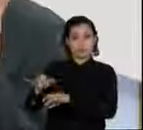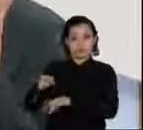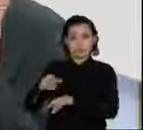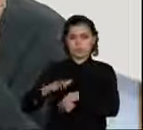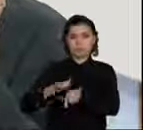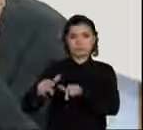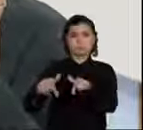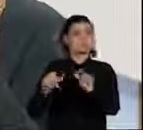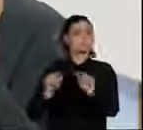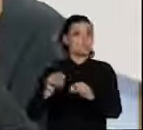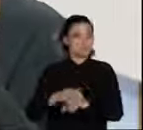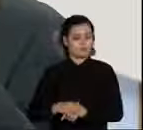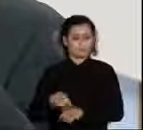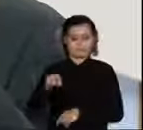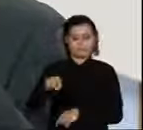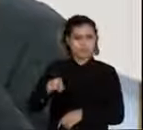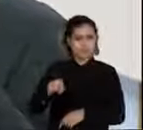época.